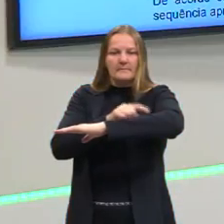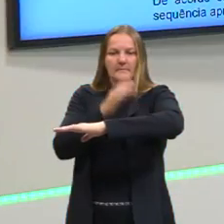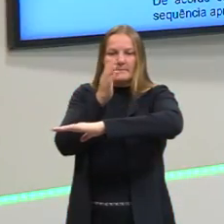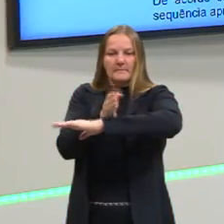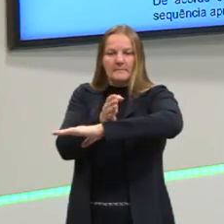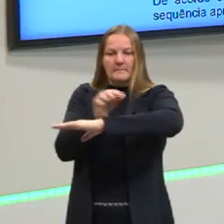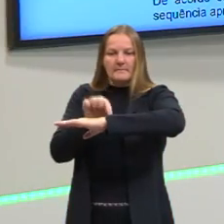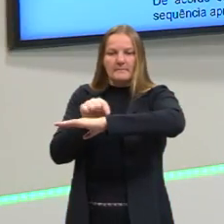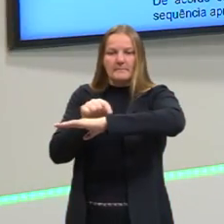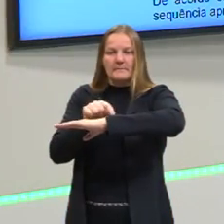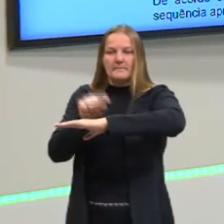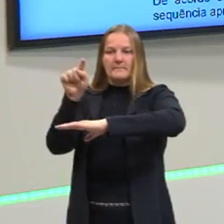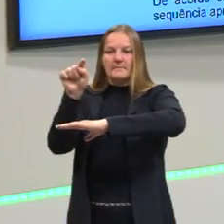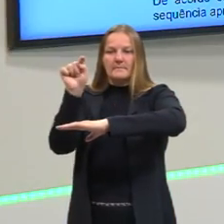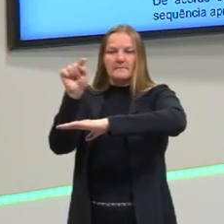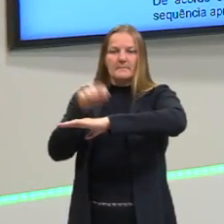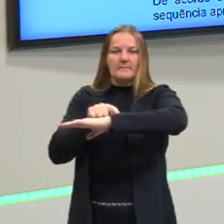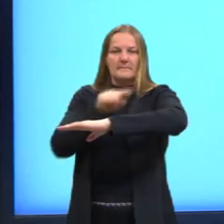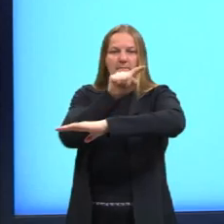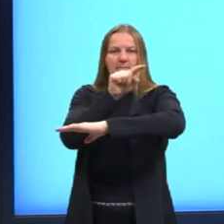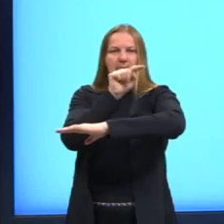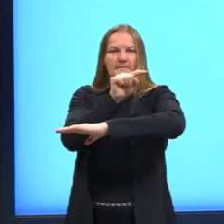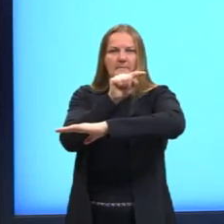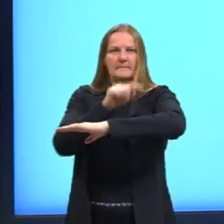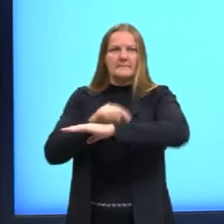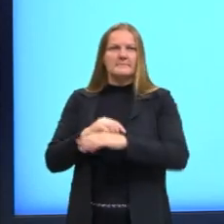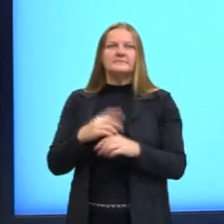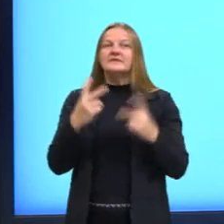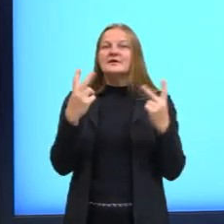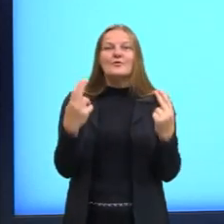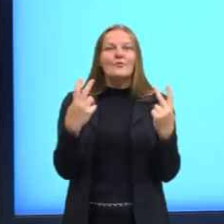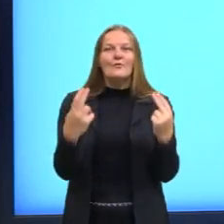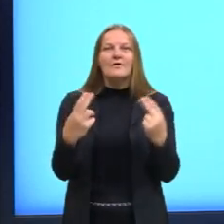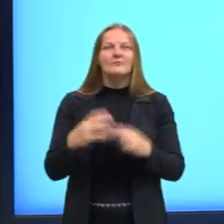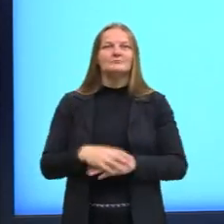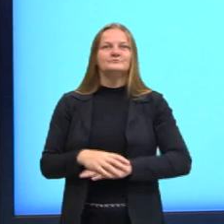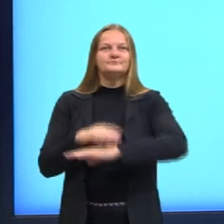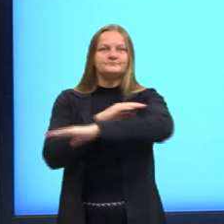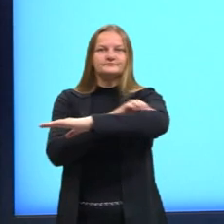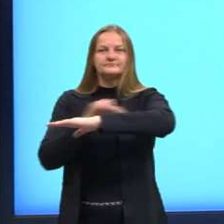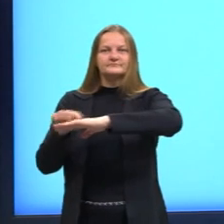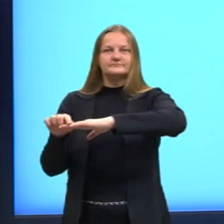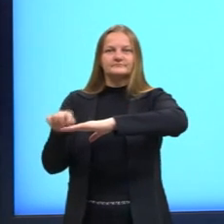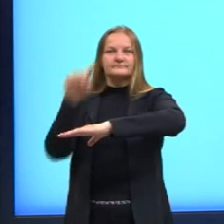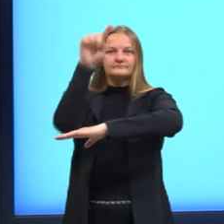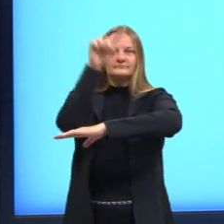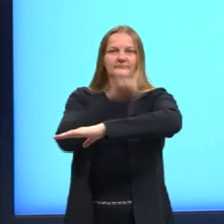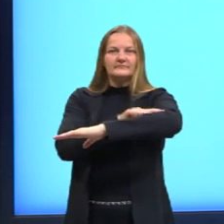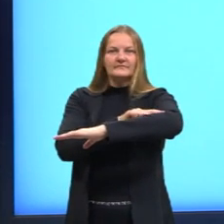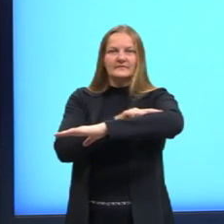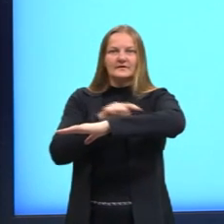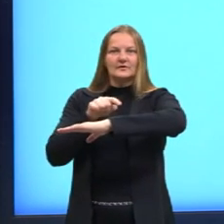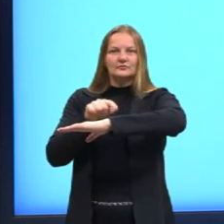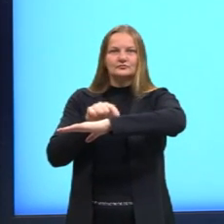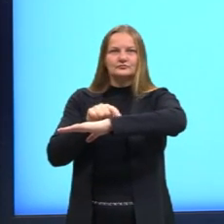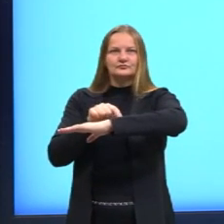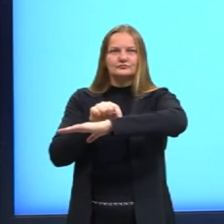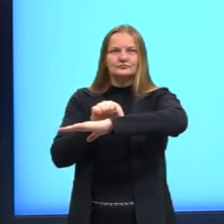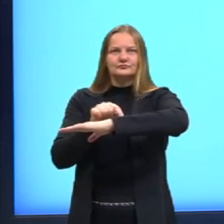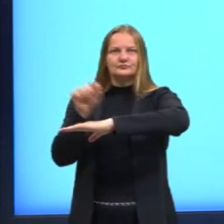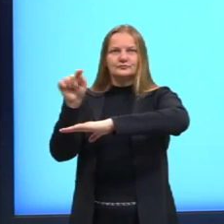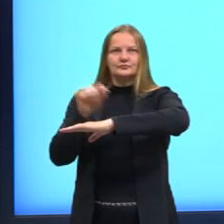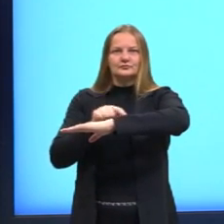Por isso, então, que aqui a gente tem que posicionar cada triângulo de forma que um vértice, que tenha um vértice comum a cada um dos